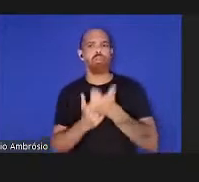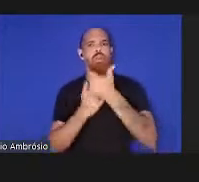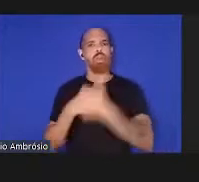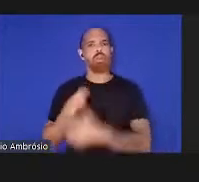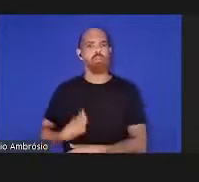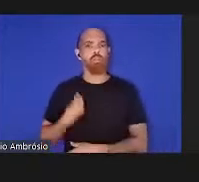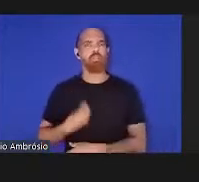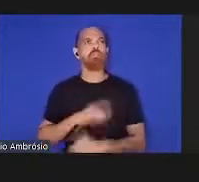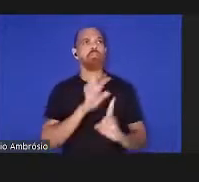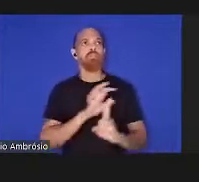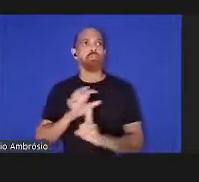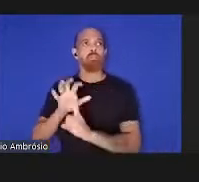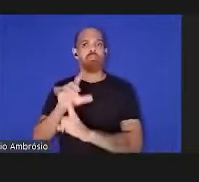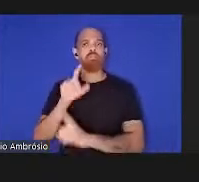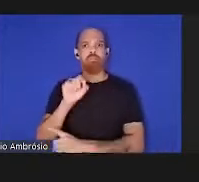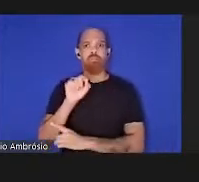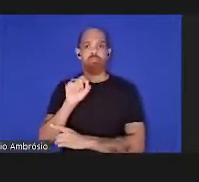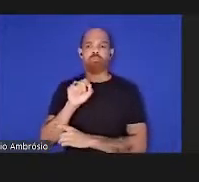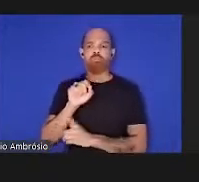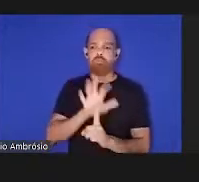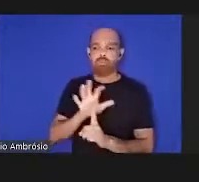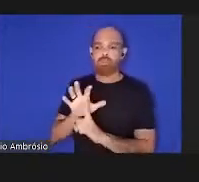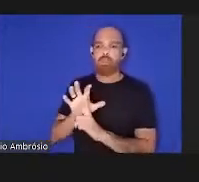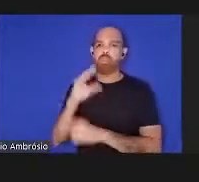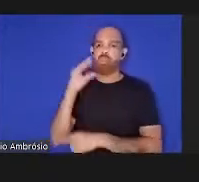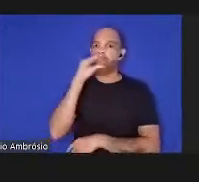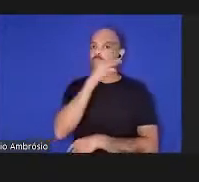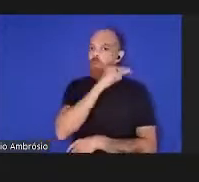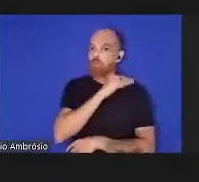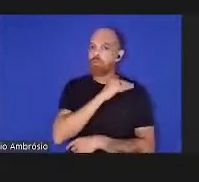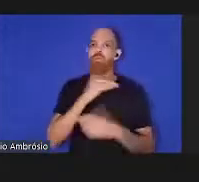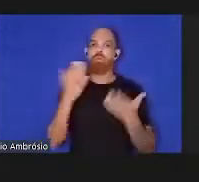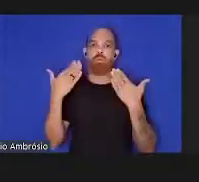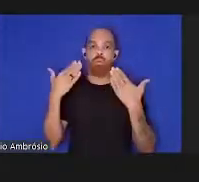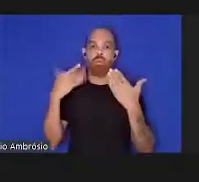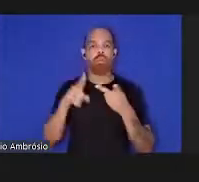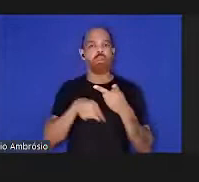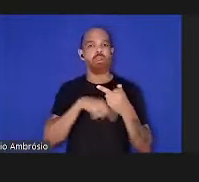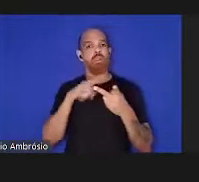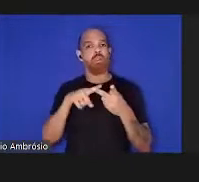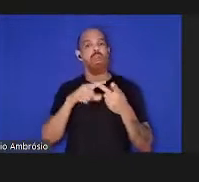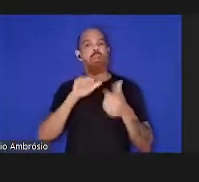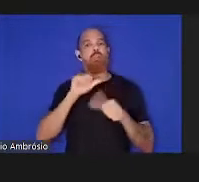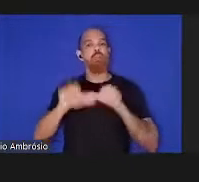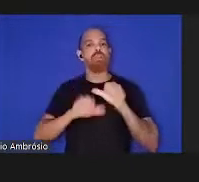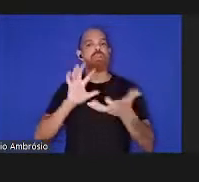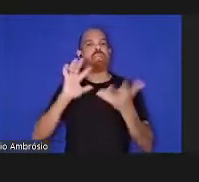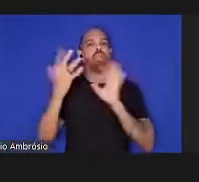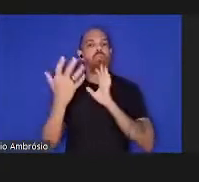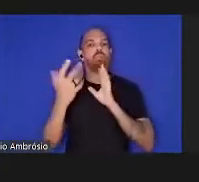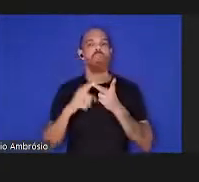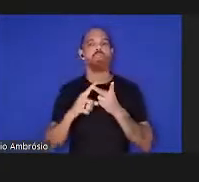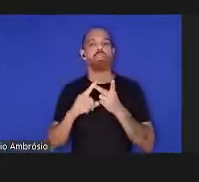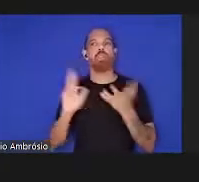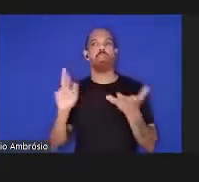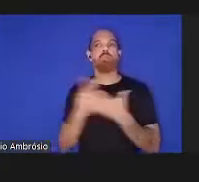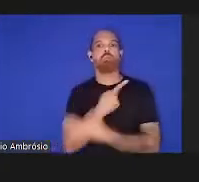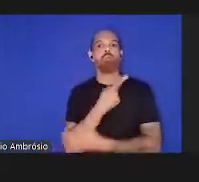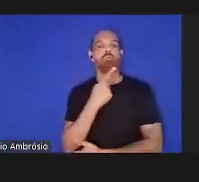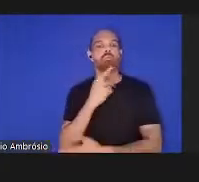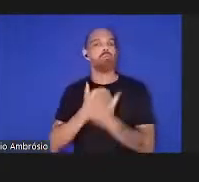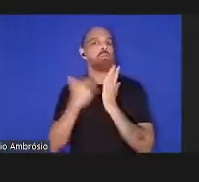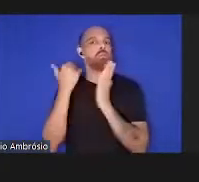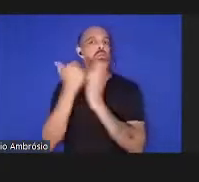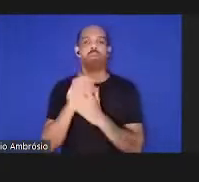ameaças estão os gases de efeito de estufa e as mudanças climáticas resultantes eventos climáticos extremos desmatamento